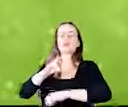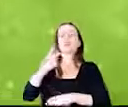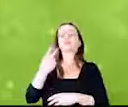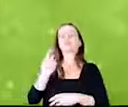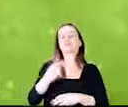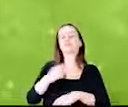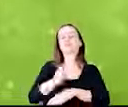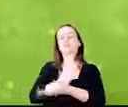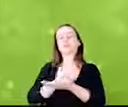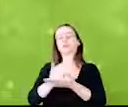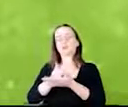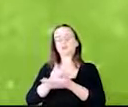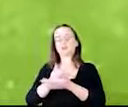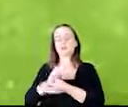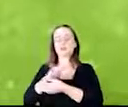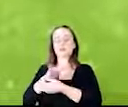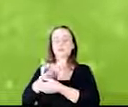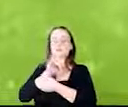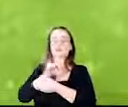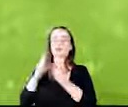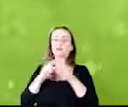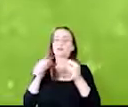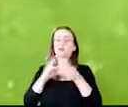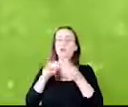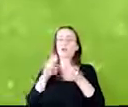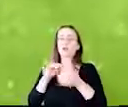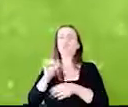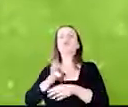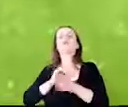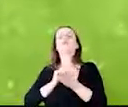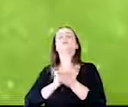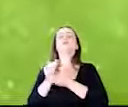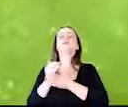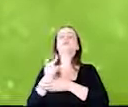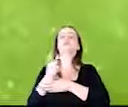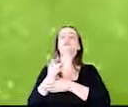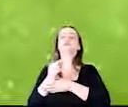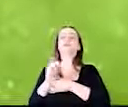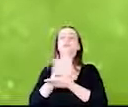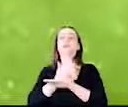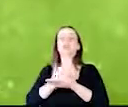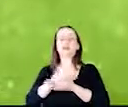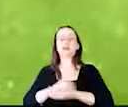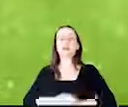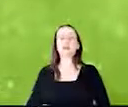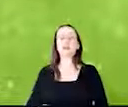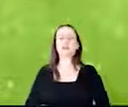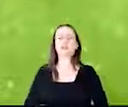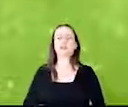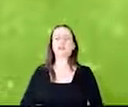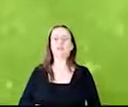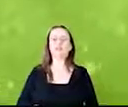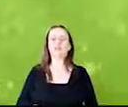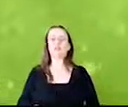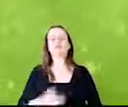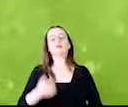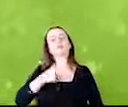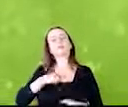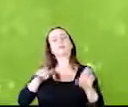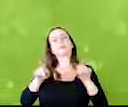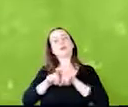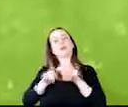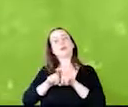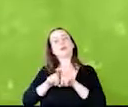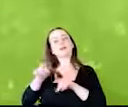depois, vai falar aqui do algodão, que também está entrando em segunda safra lá no estado. E agora, temos também essa